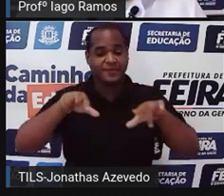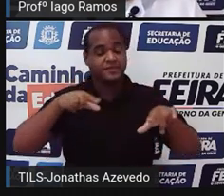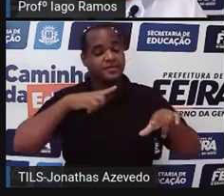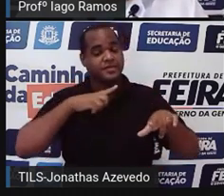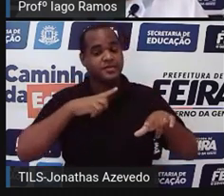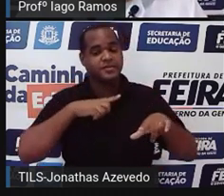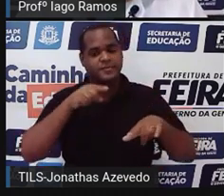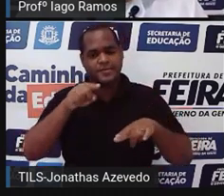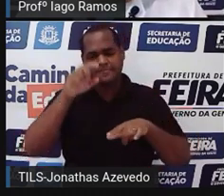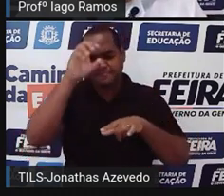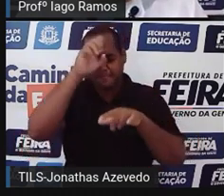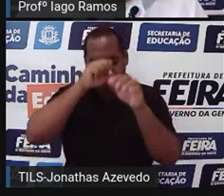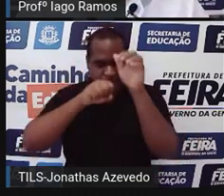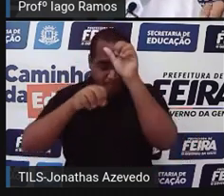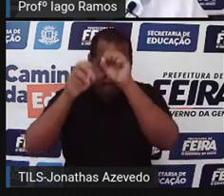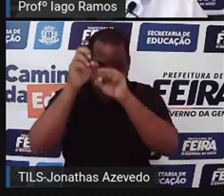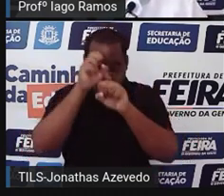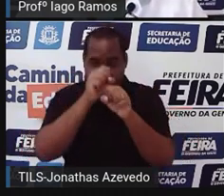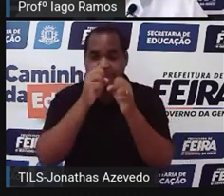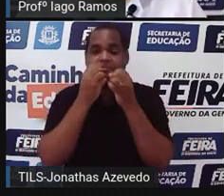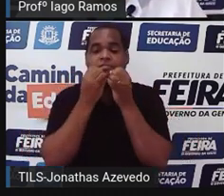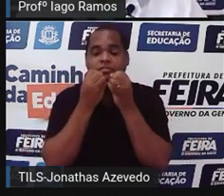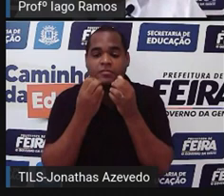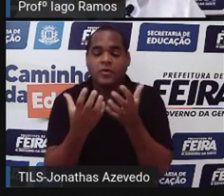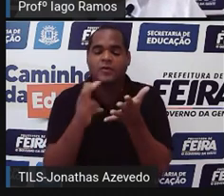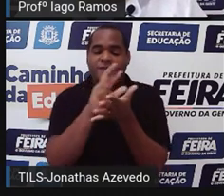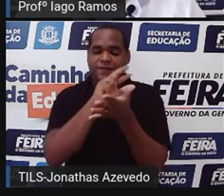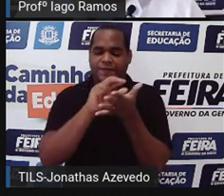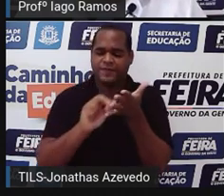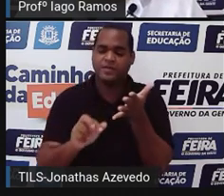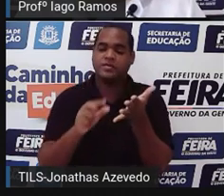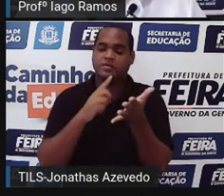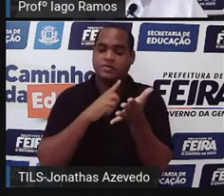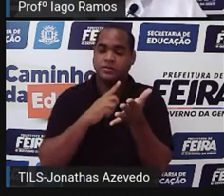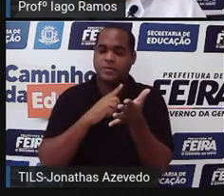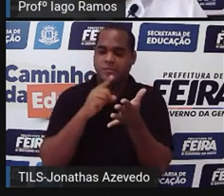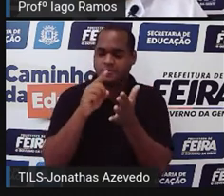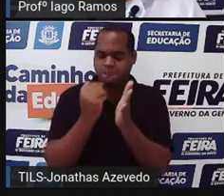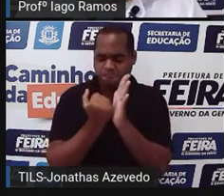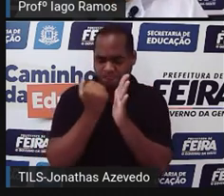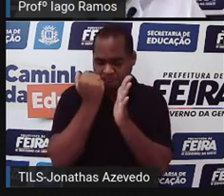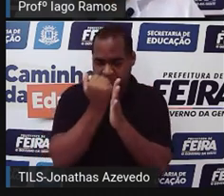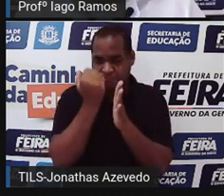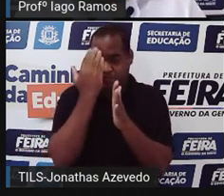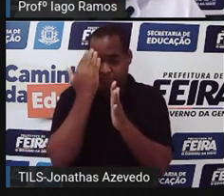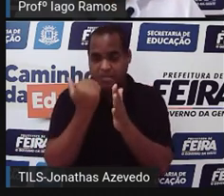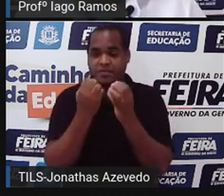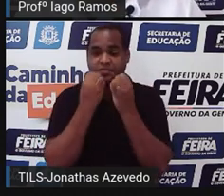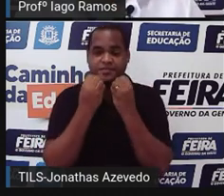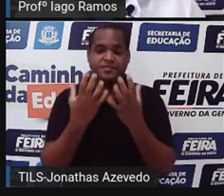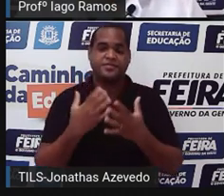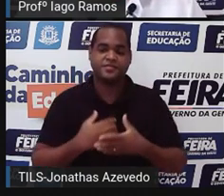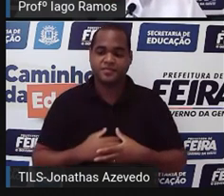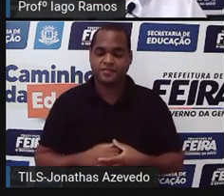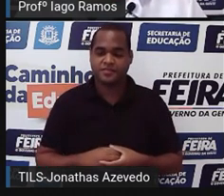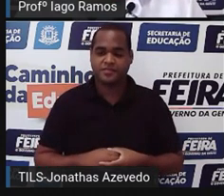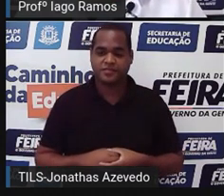aprender o máximo de coisas que a gente puder sobre eles. Tá bom? Então, vamos lá. Olha só.